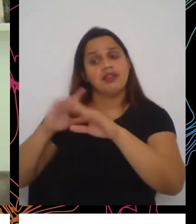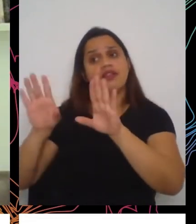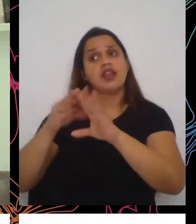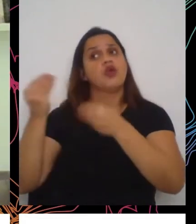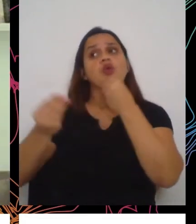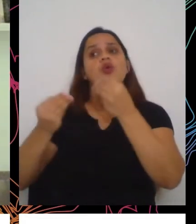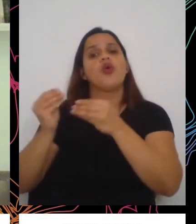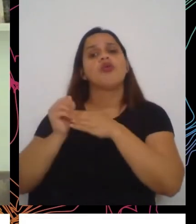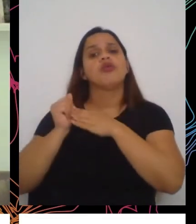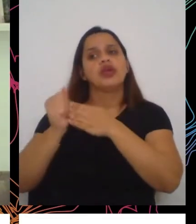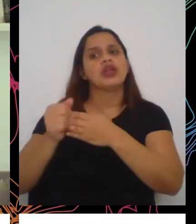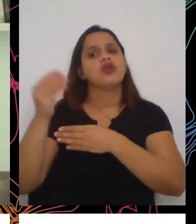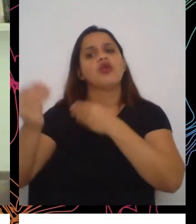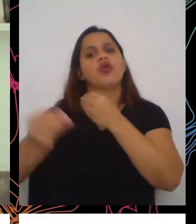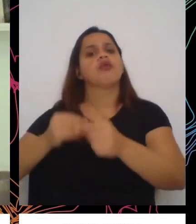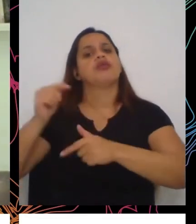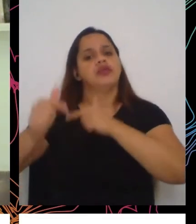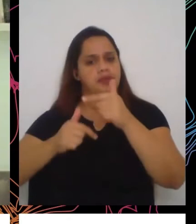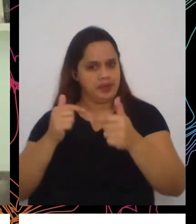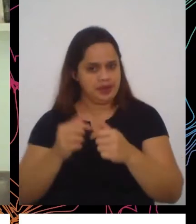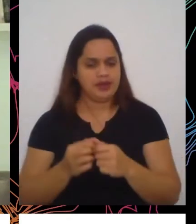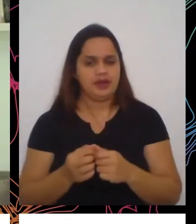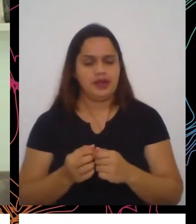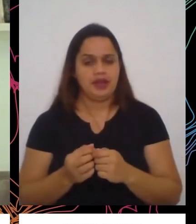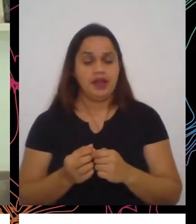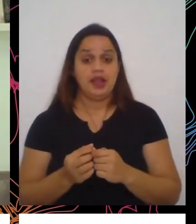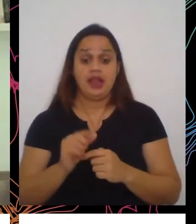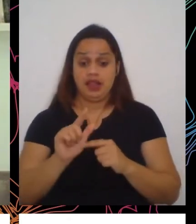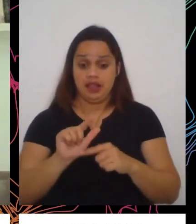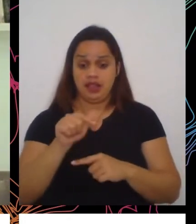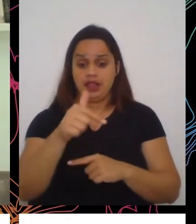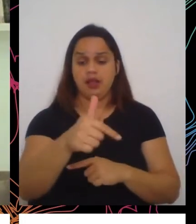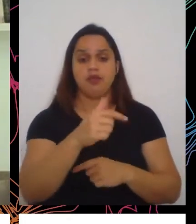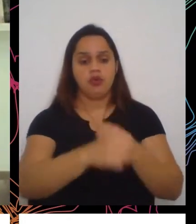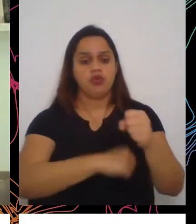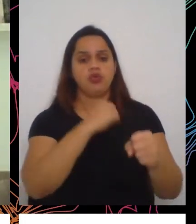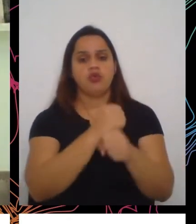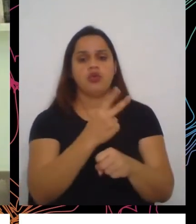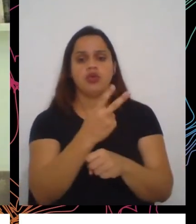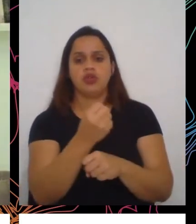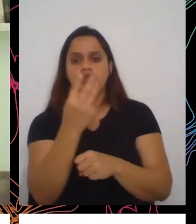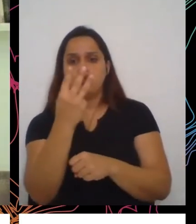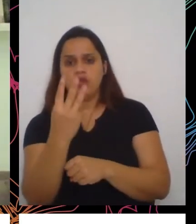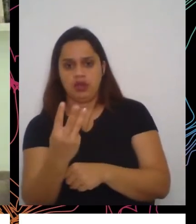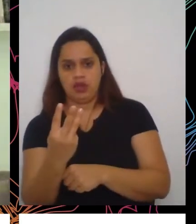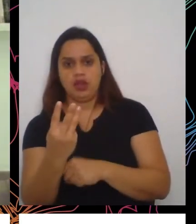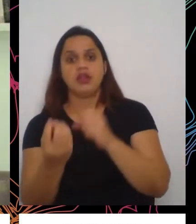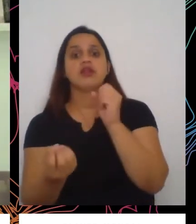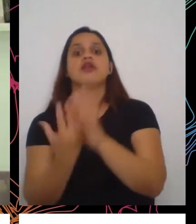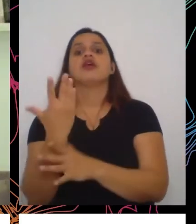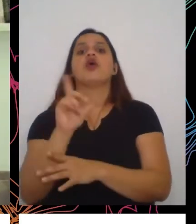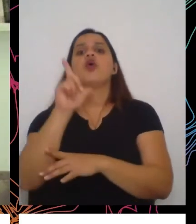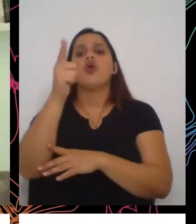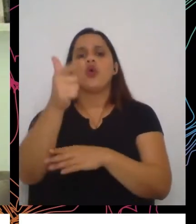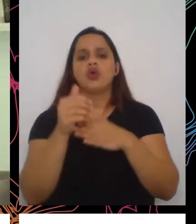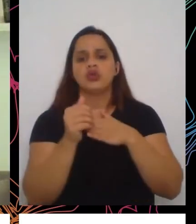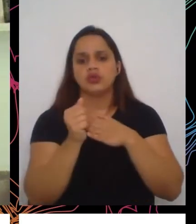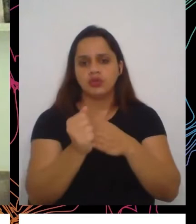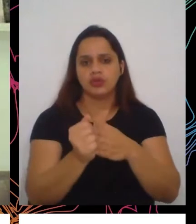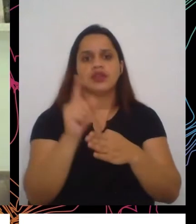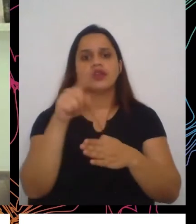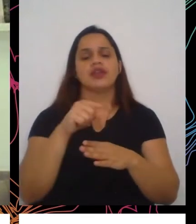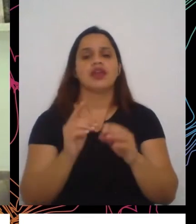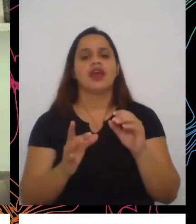trabalhar. Logo em seguida, em 2003, foi lançado um outro guia que se chamava Segurança